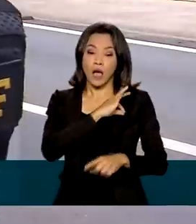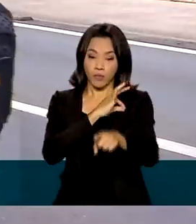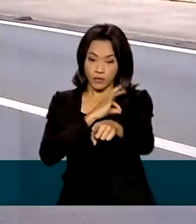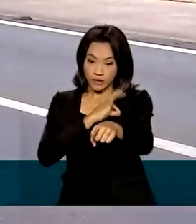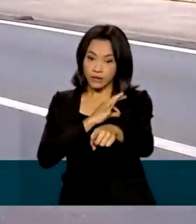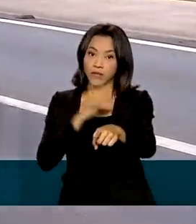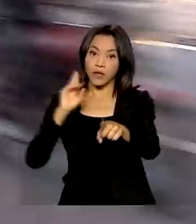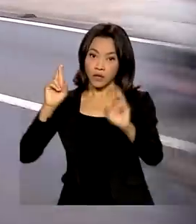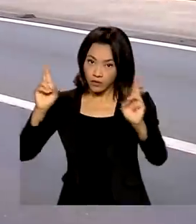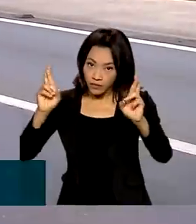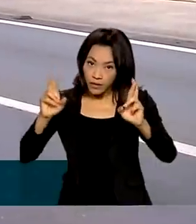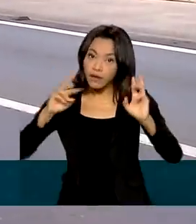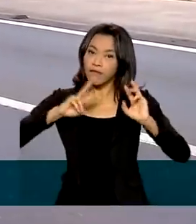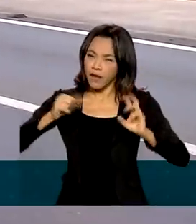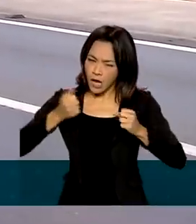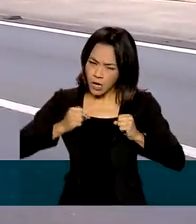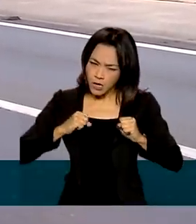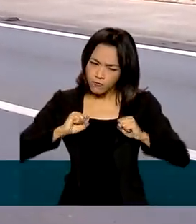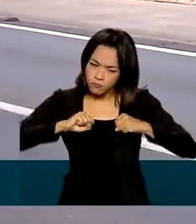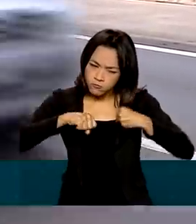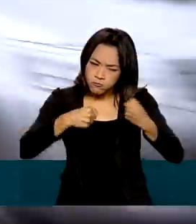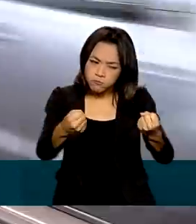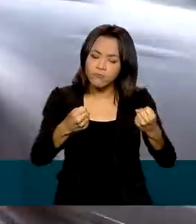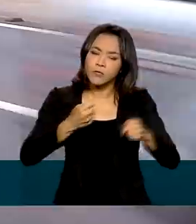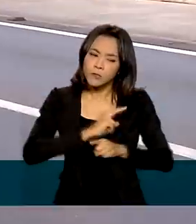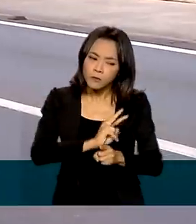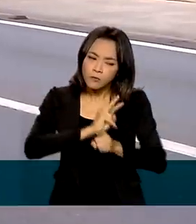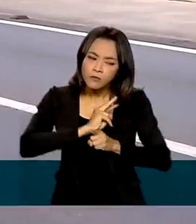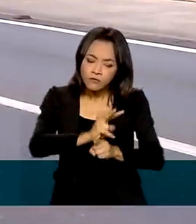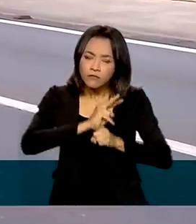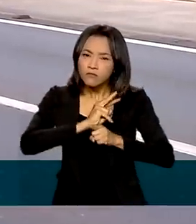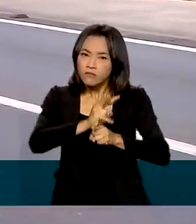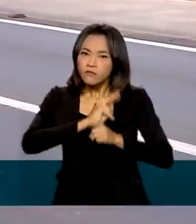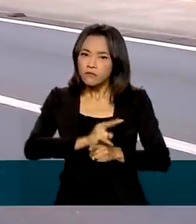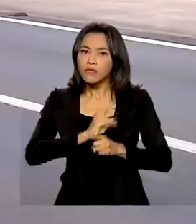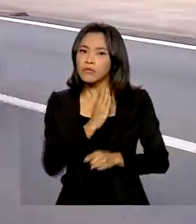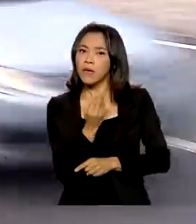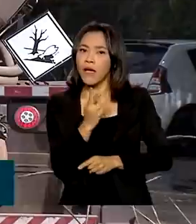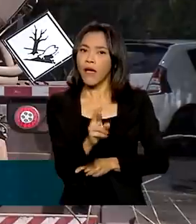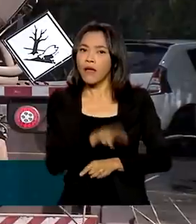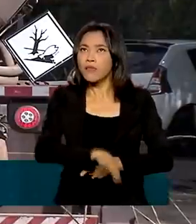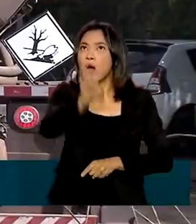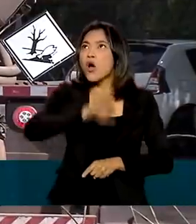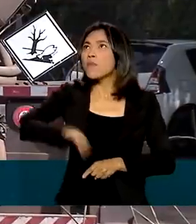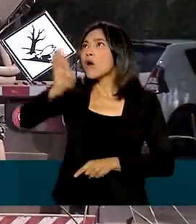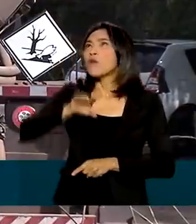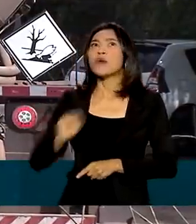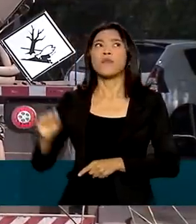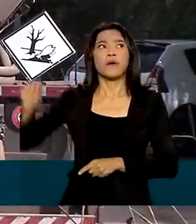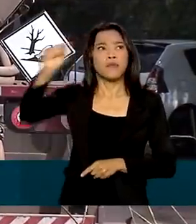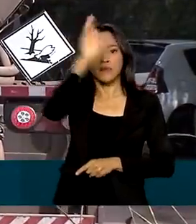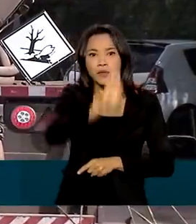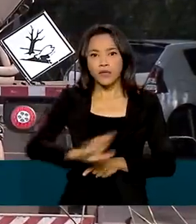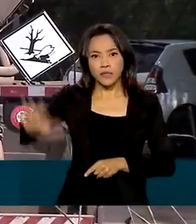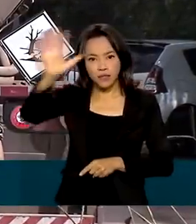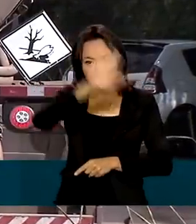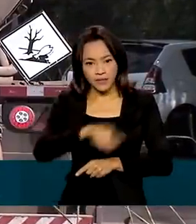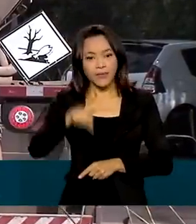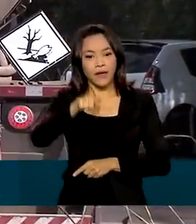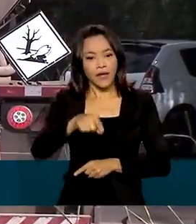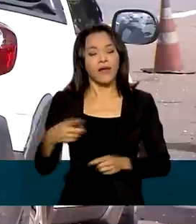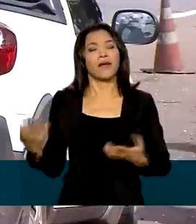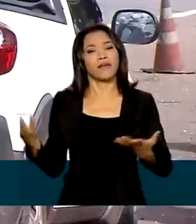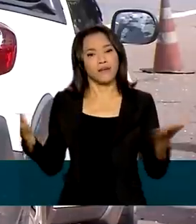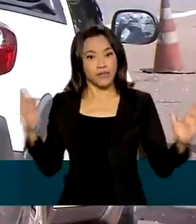Federal vai intensificar a fiscalização nas BRs de todo o país. É a Operação Carnaval 2022,